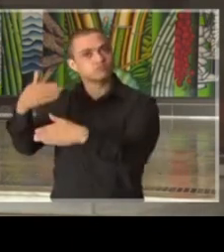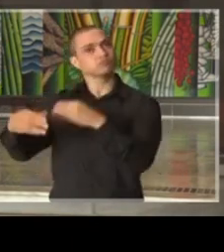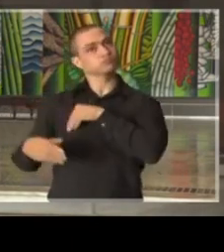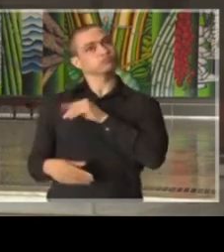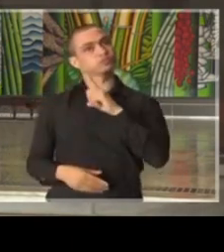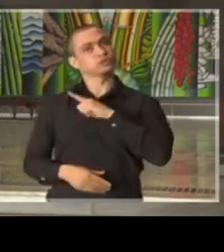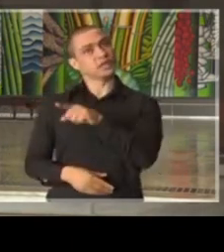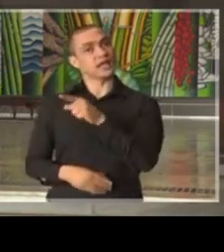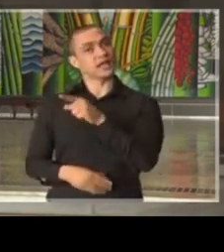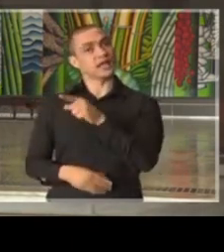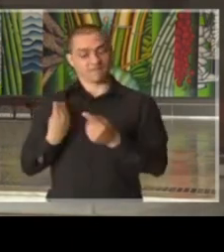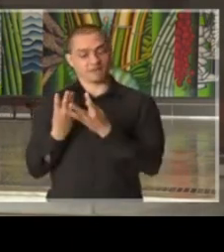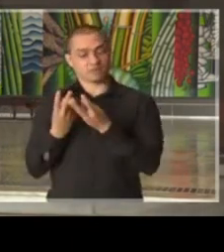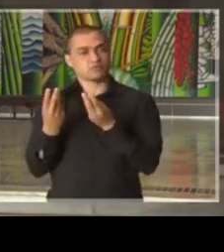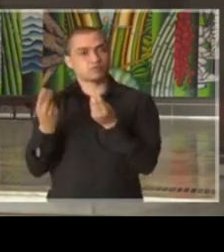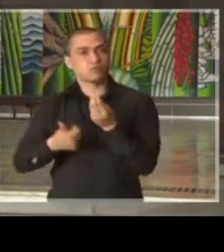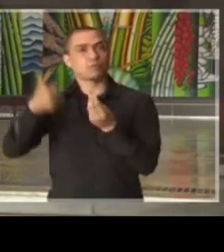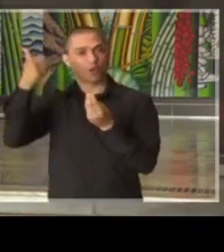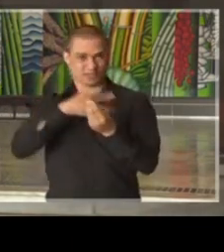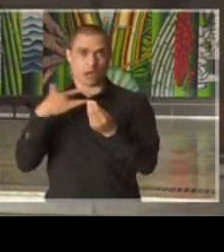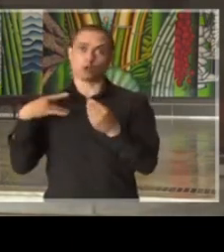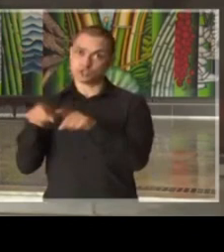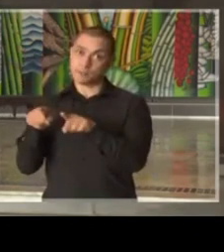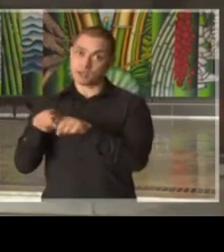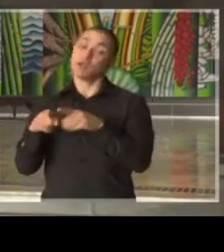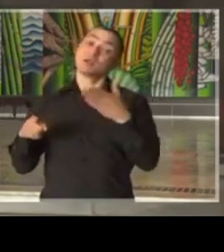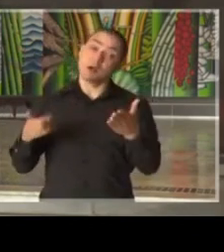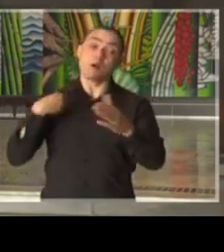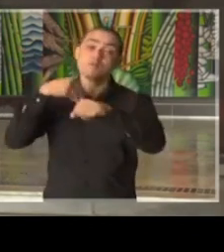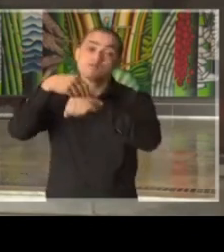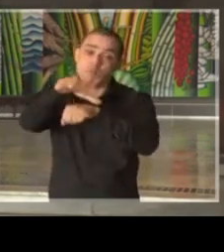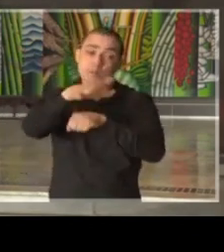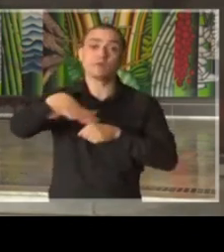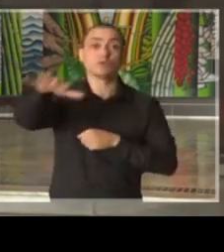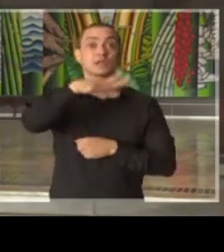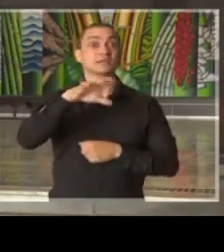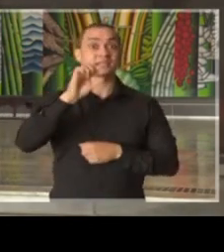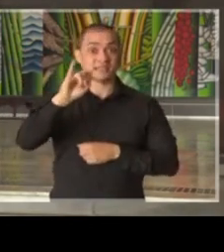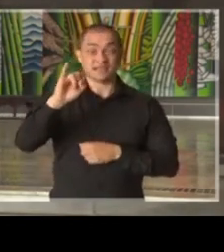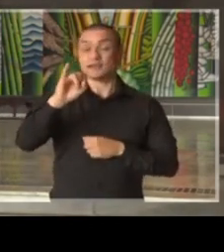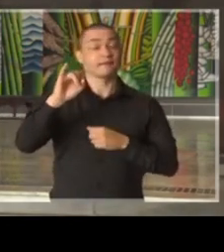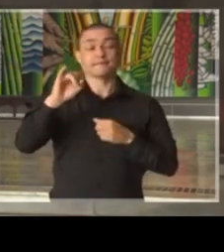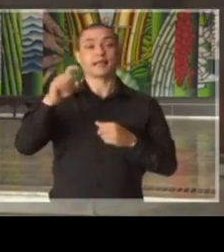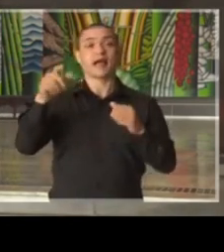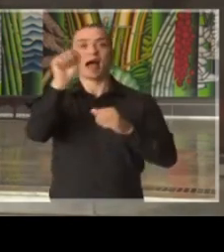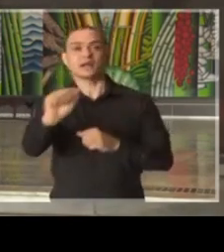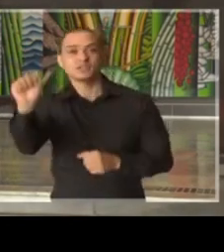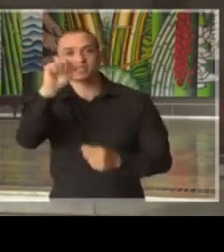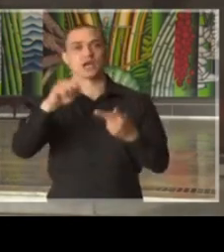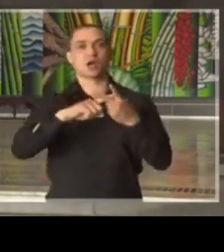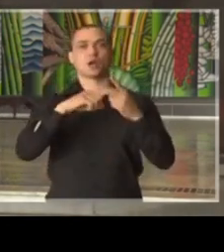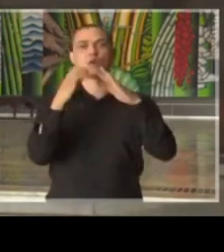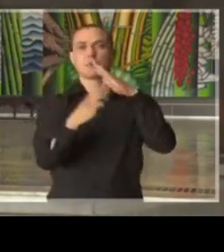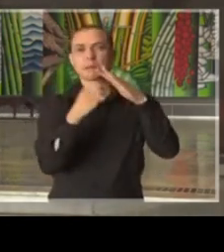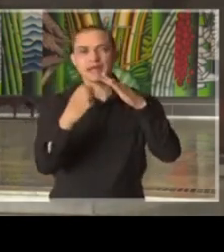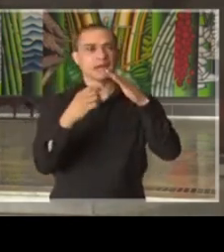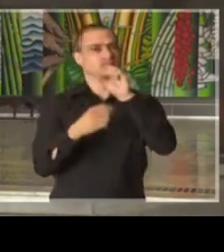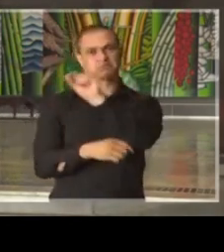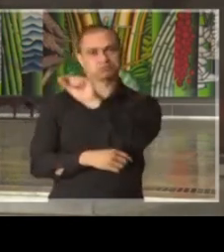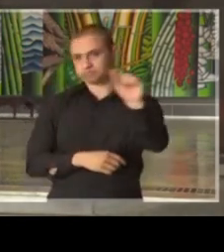qualidade de saúde preservar. A sugestão e a recomendação para que entidades, associações e, individualmente, também,